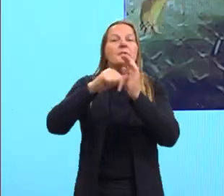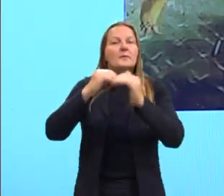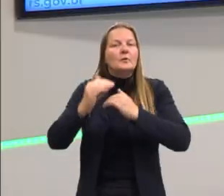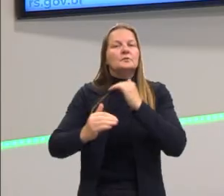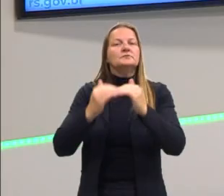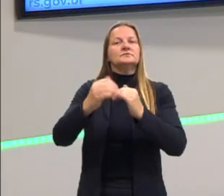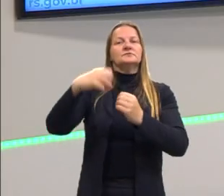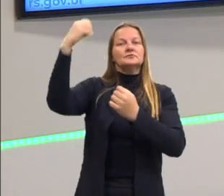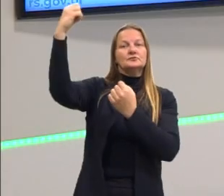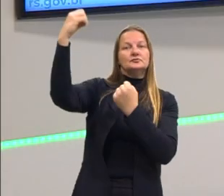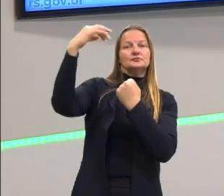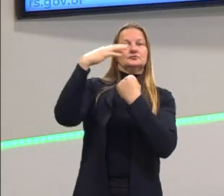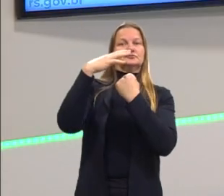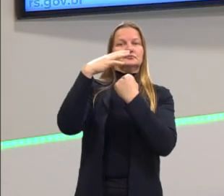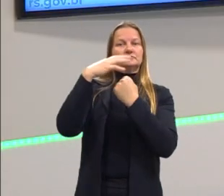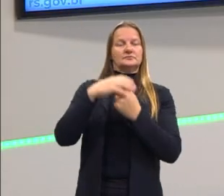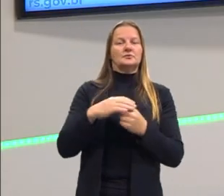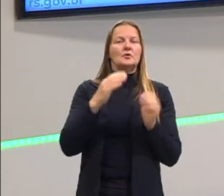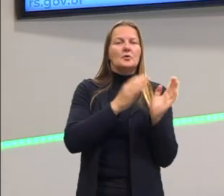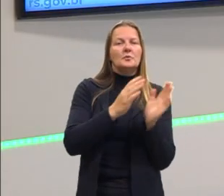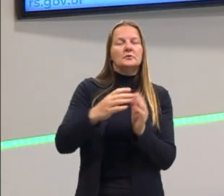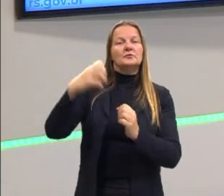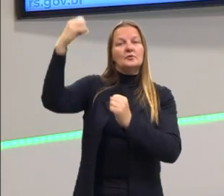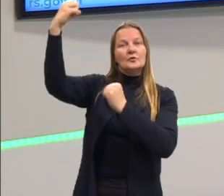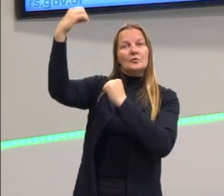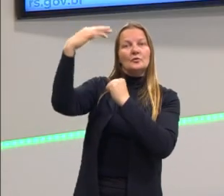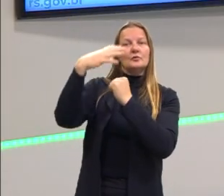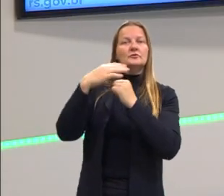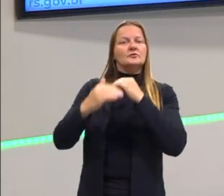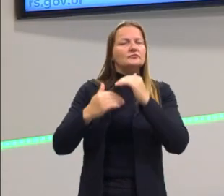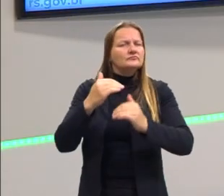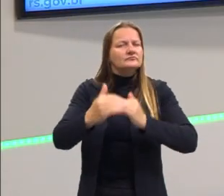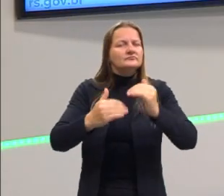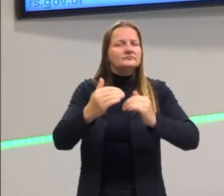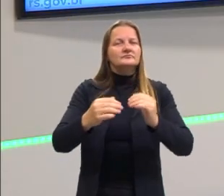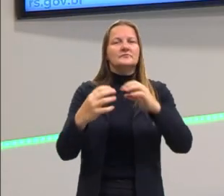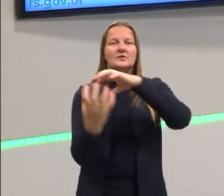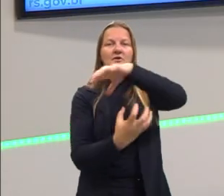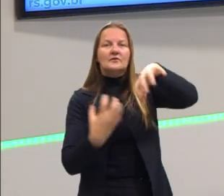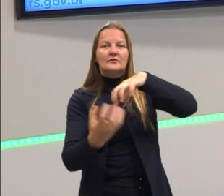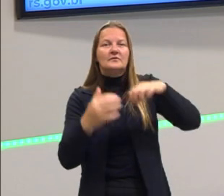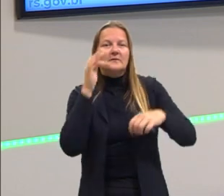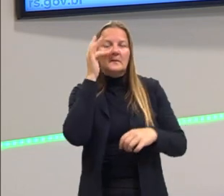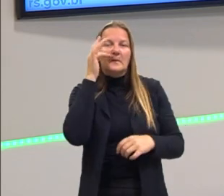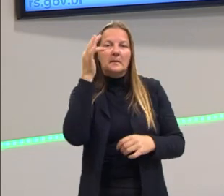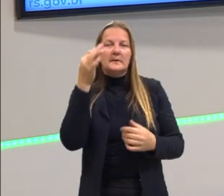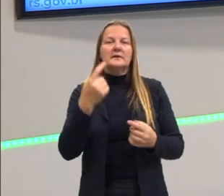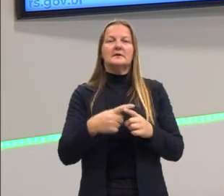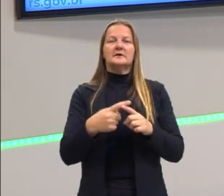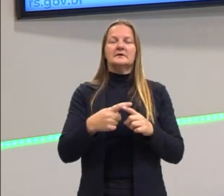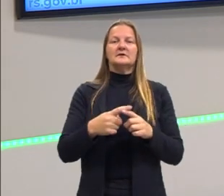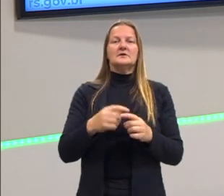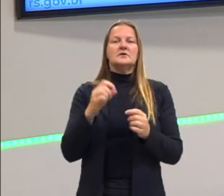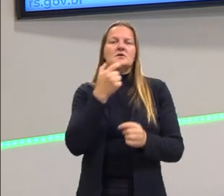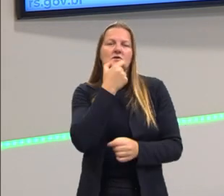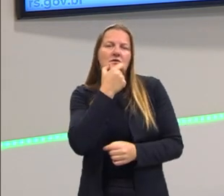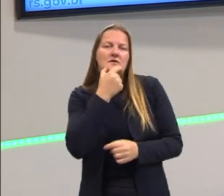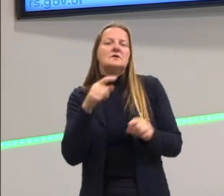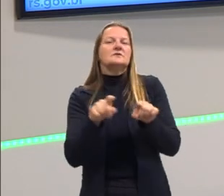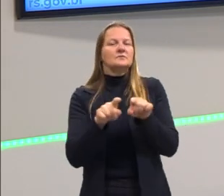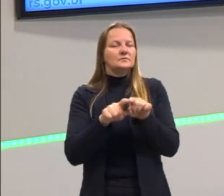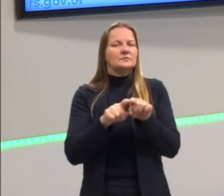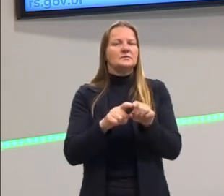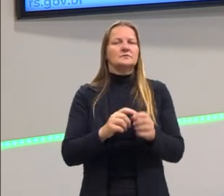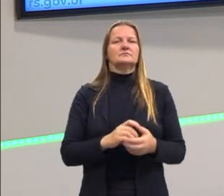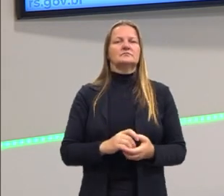é um projeto que vem depois, o período das luzes, que vai desencadear a Revolução Francesa, a Revolução Inglesa, etc., que veremos